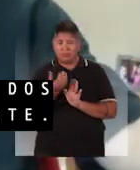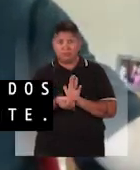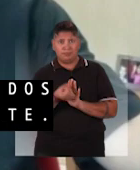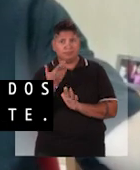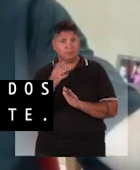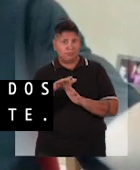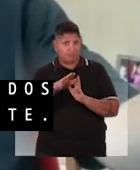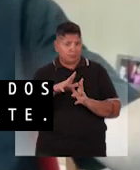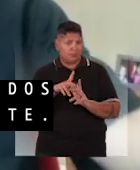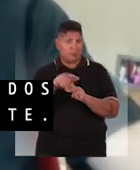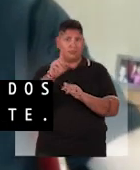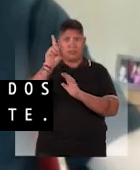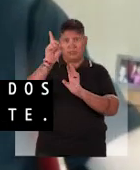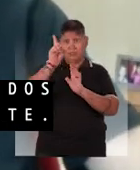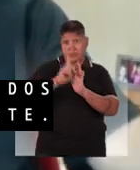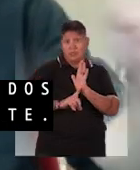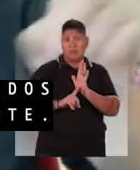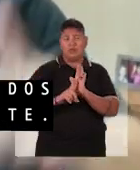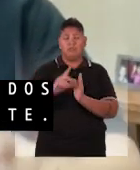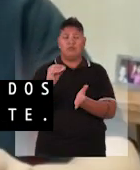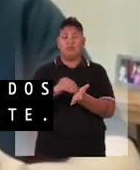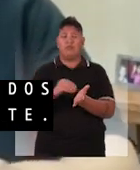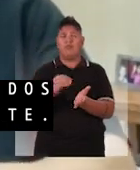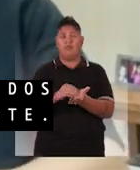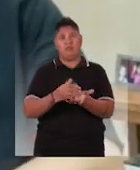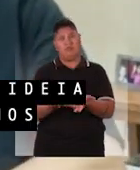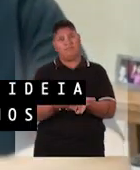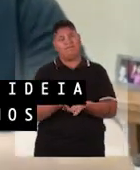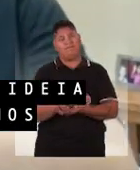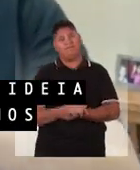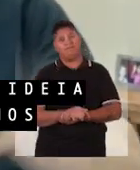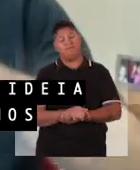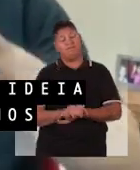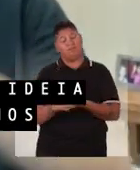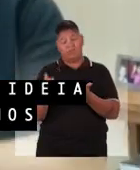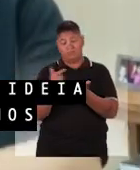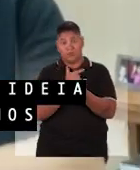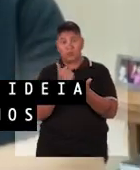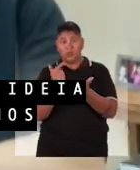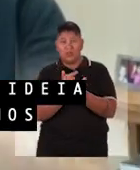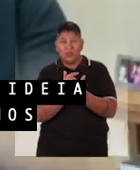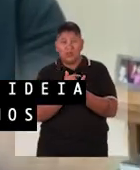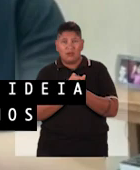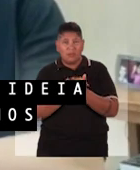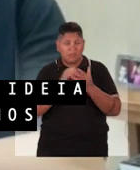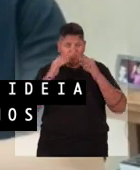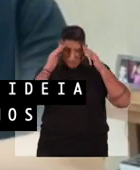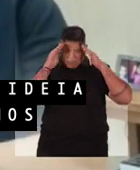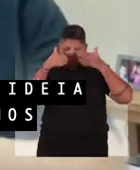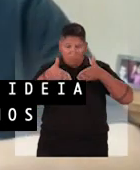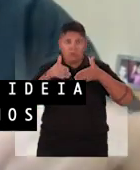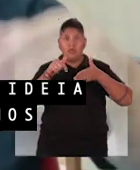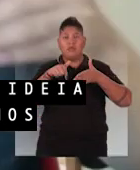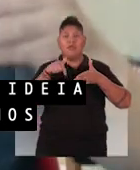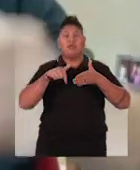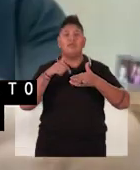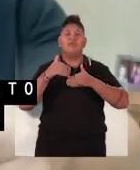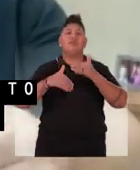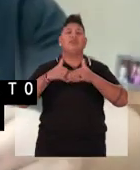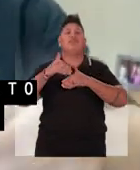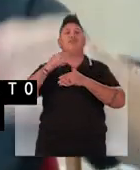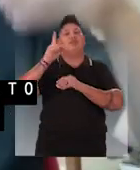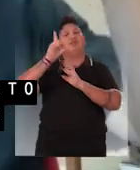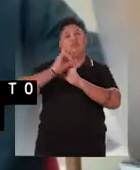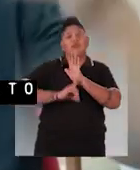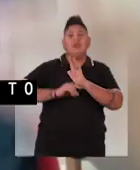produção, do mundo dos direitos, indevidamente. Então, o livro, a ideia central é essa. Vamos desenvolver